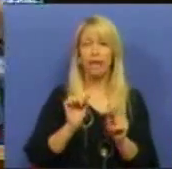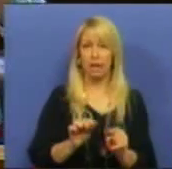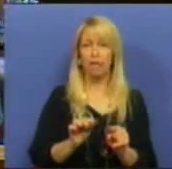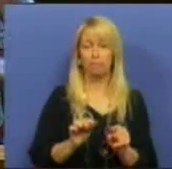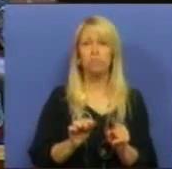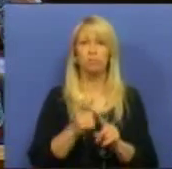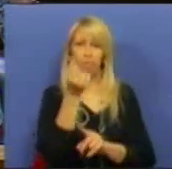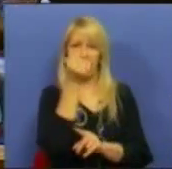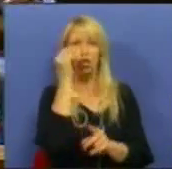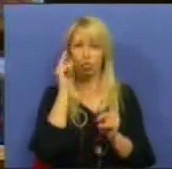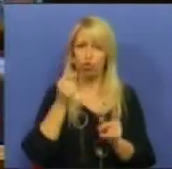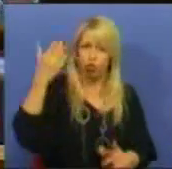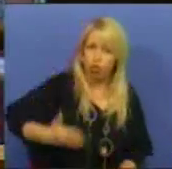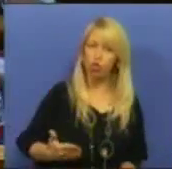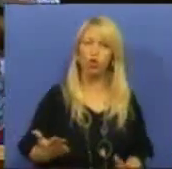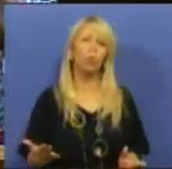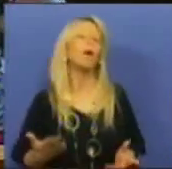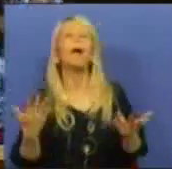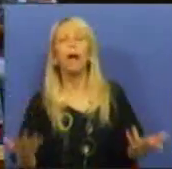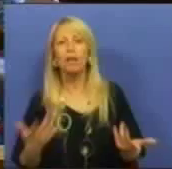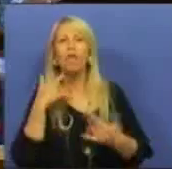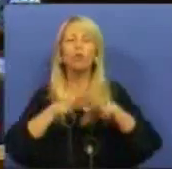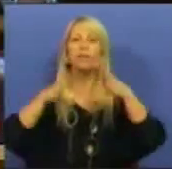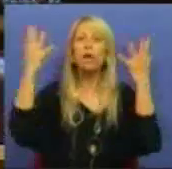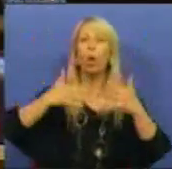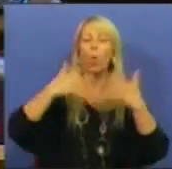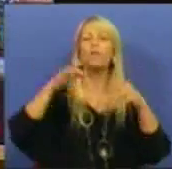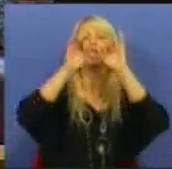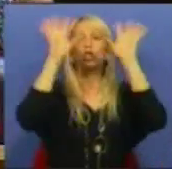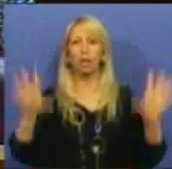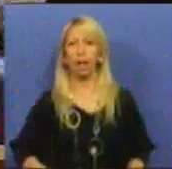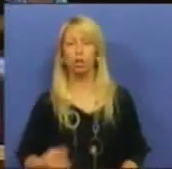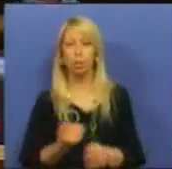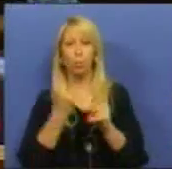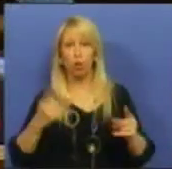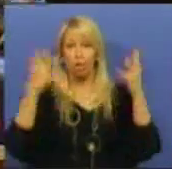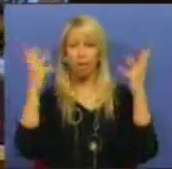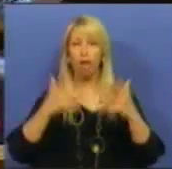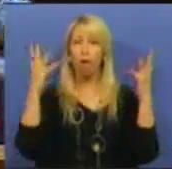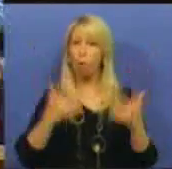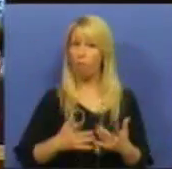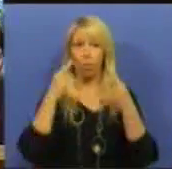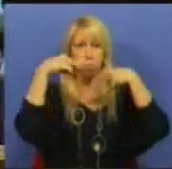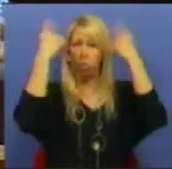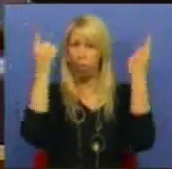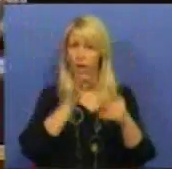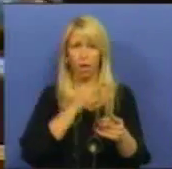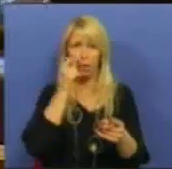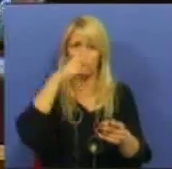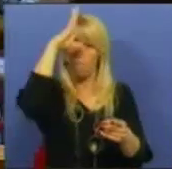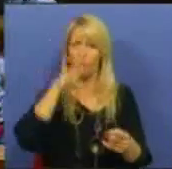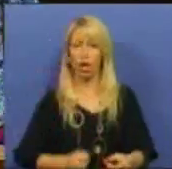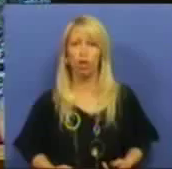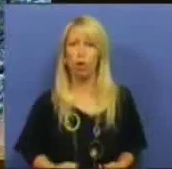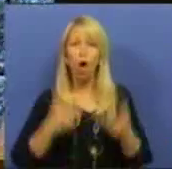em preço justo, vamos fazer então contas claras. Porque as contas são públicas, Senhor Ministro. E as